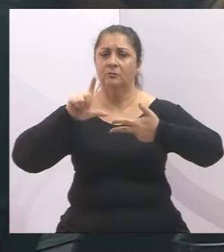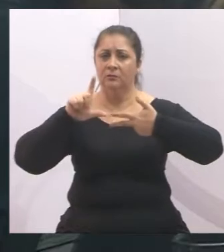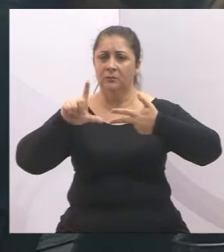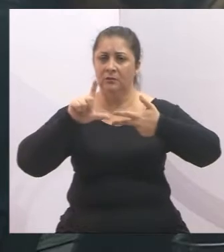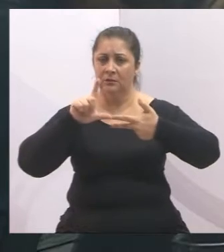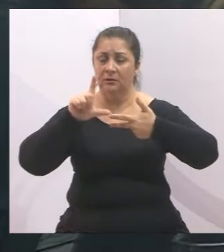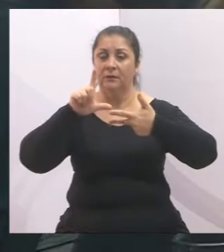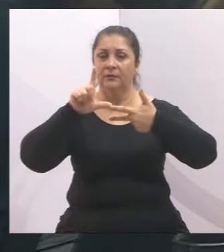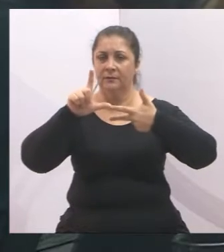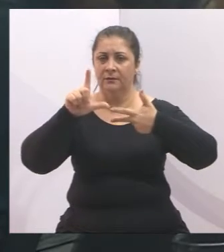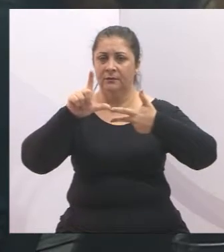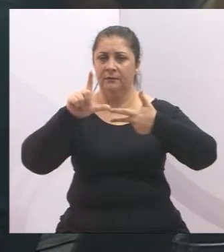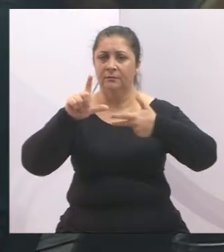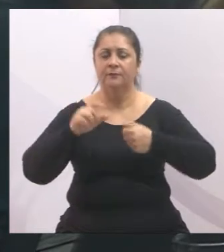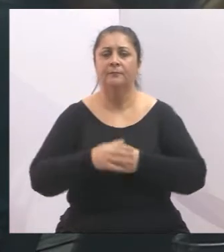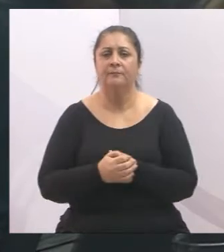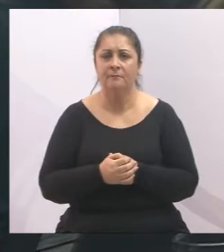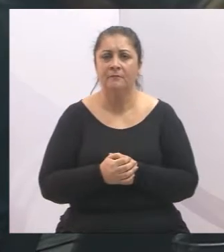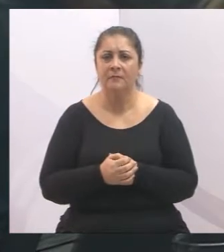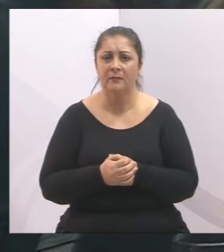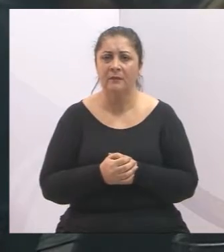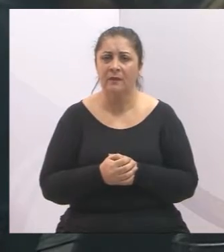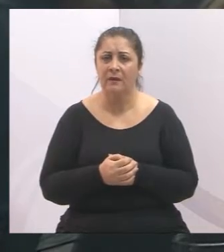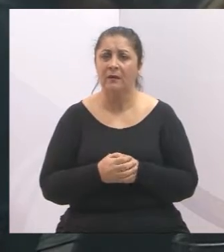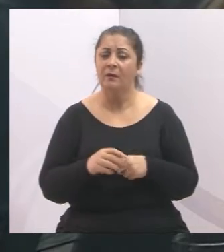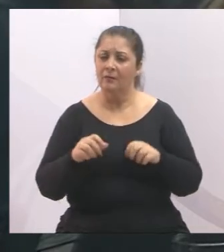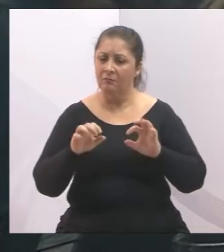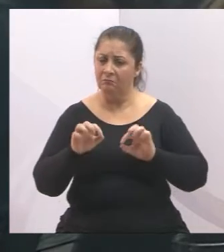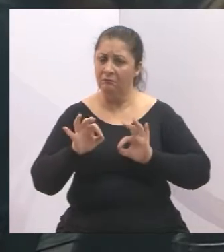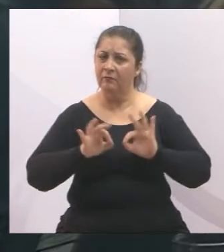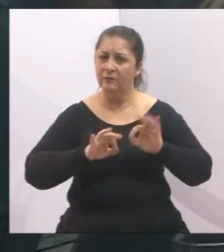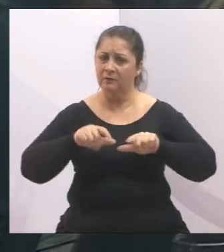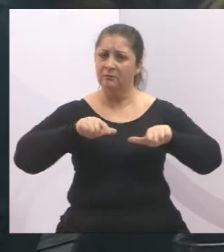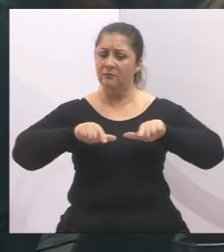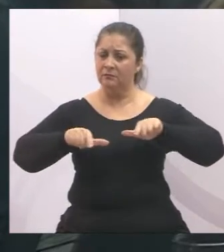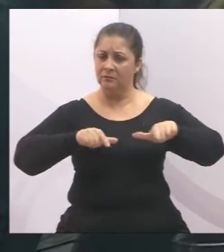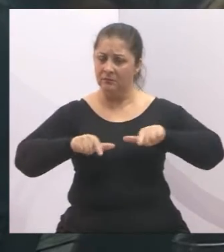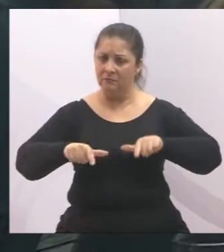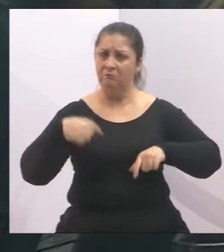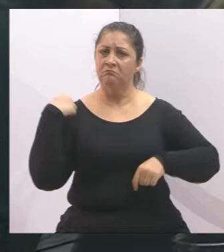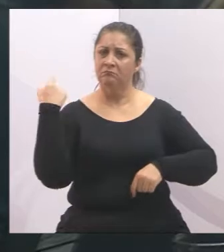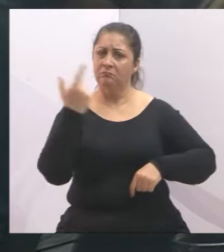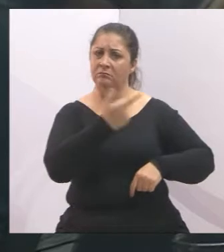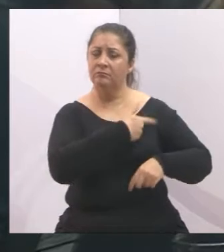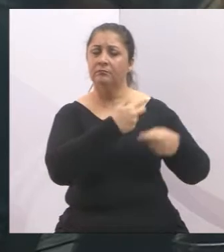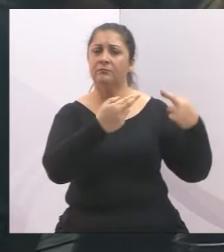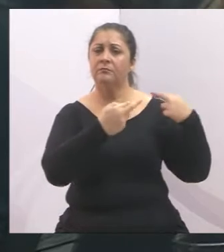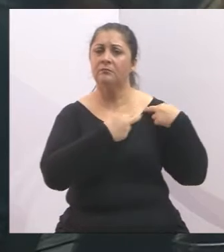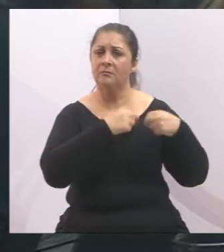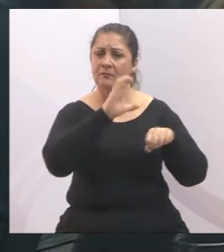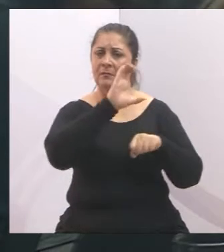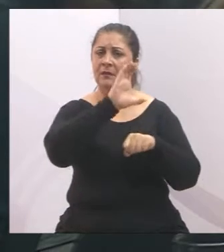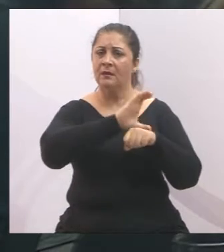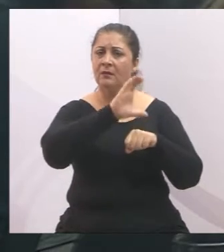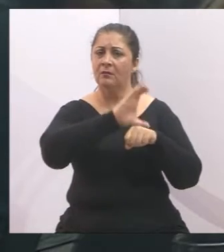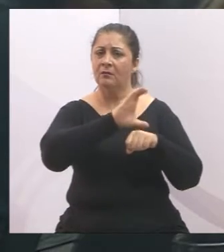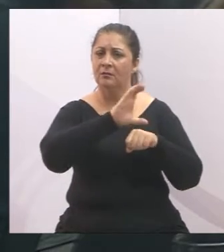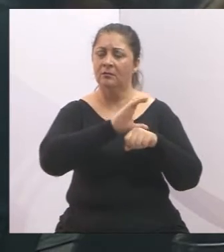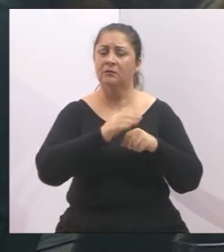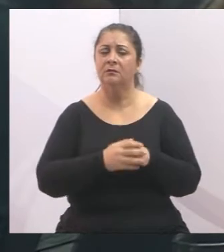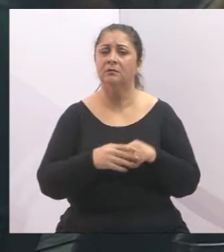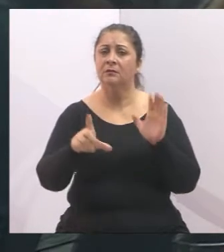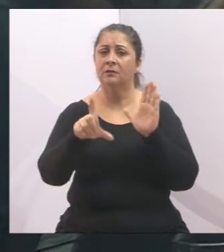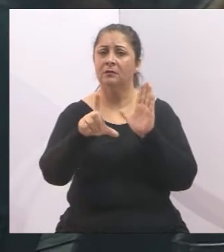exercendo na sua plenitude, exercendo tipicamente essa função que a Constituição e a própria lei